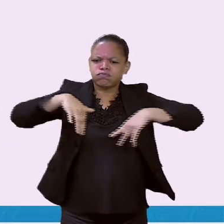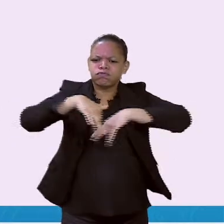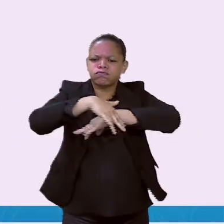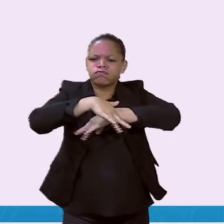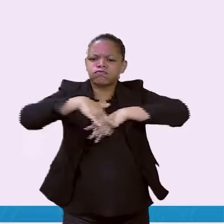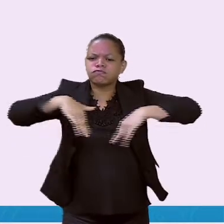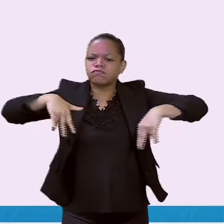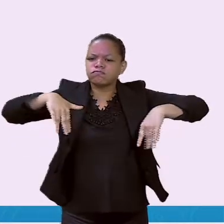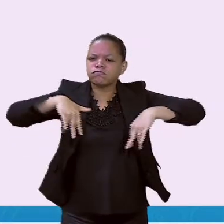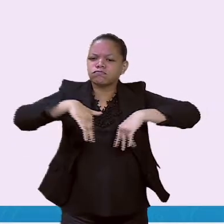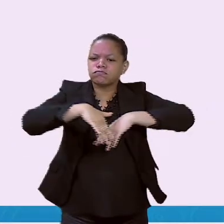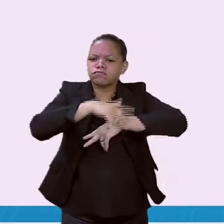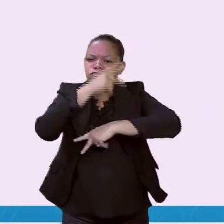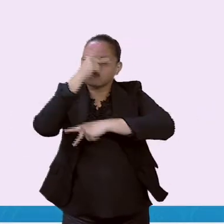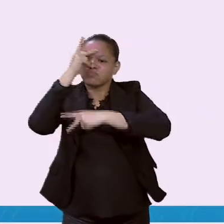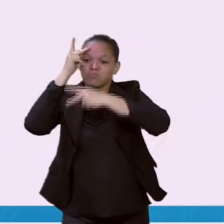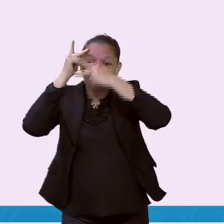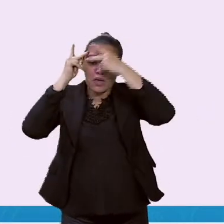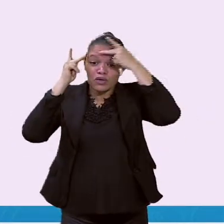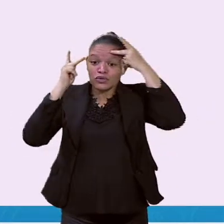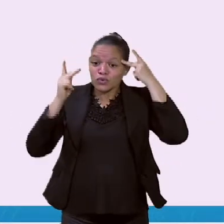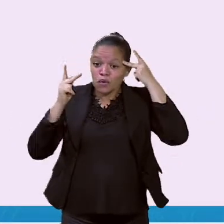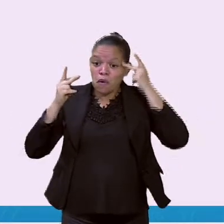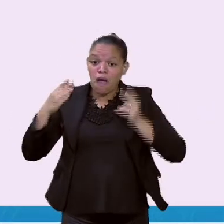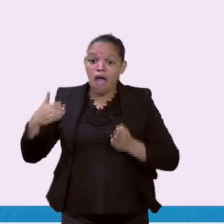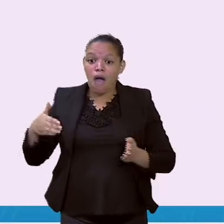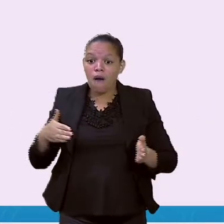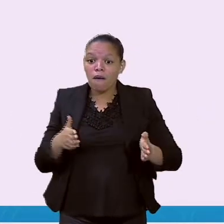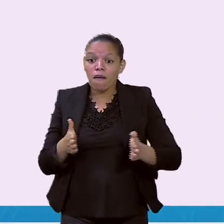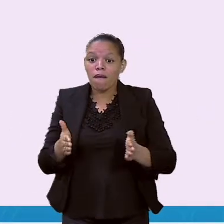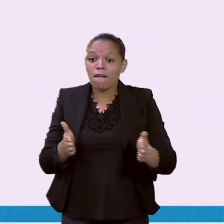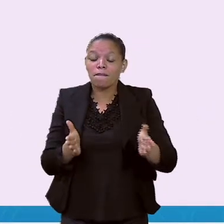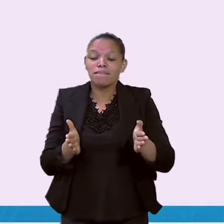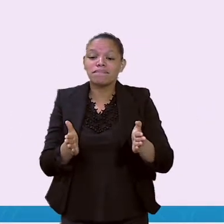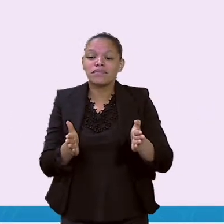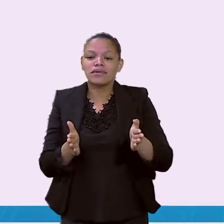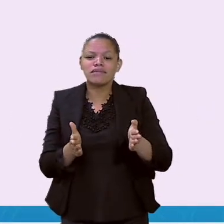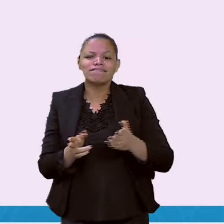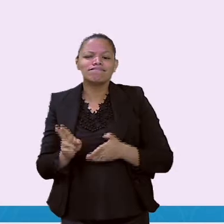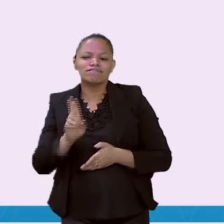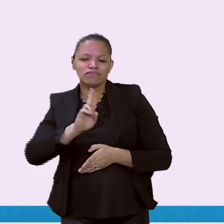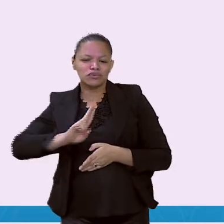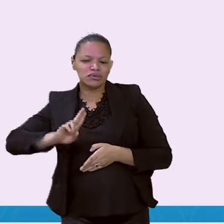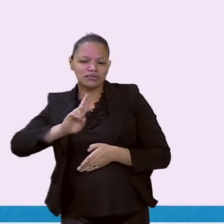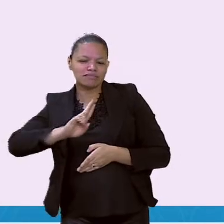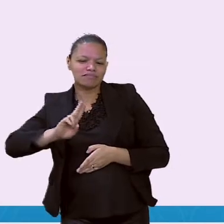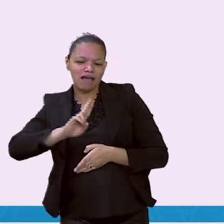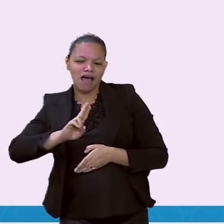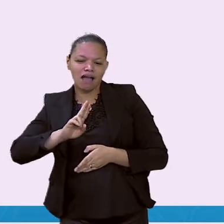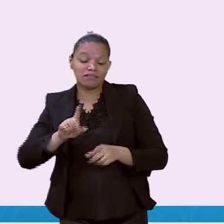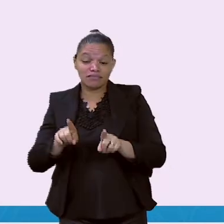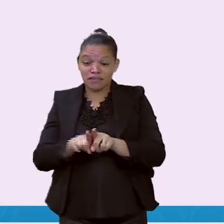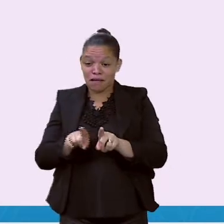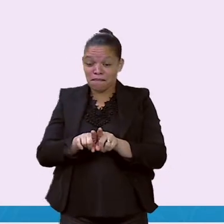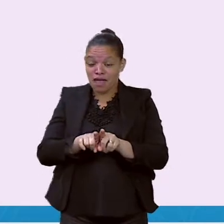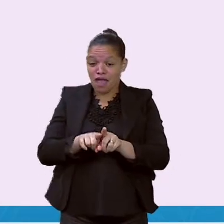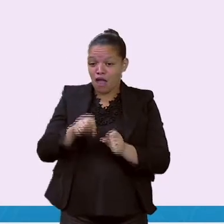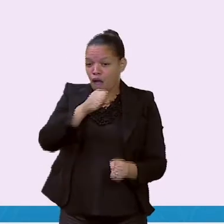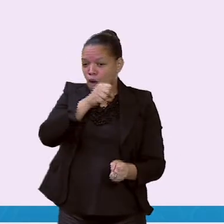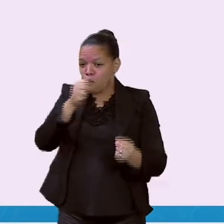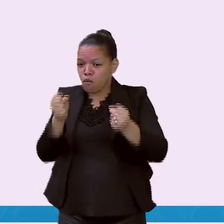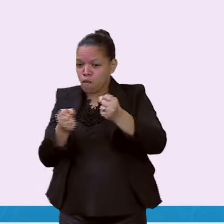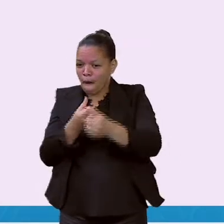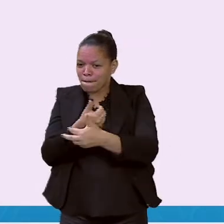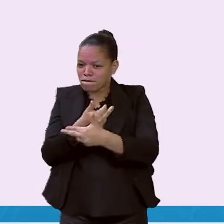rua é o caminho utilizado pelas pessoas e por diferentes veículos. Elas possuem